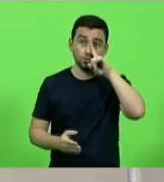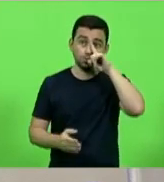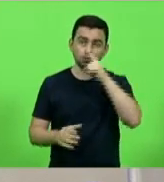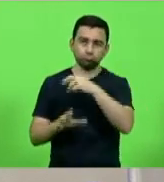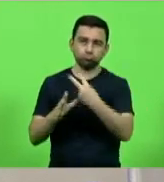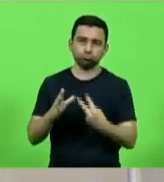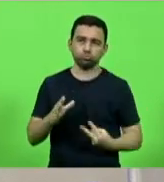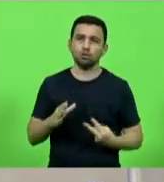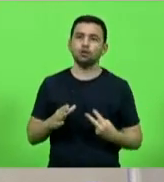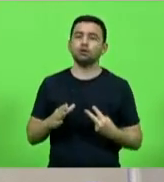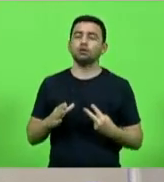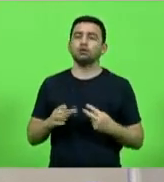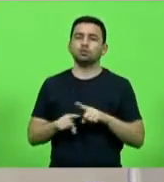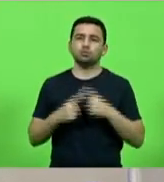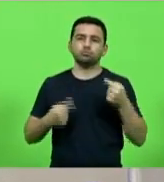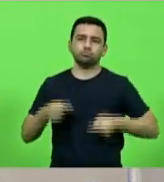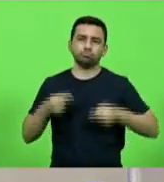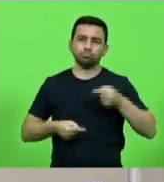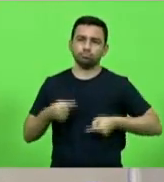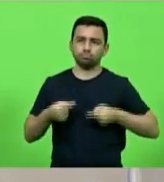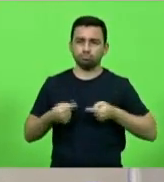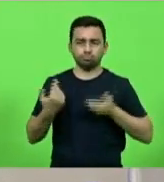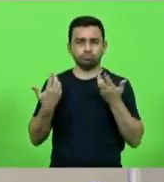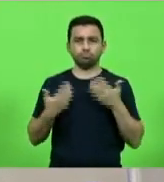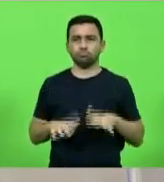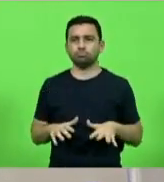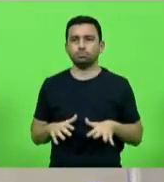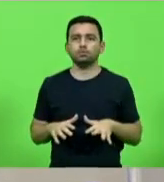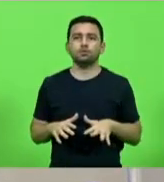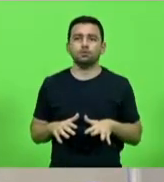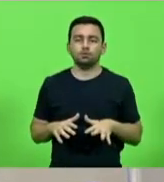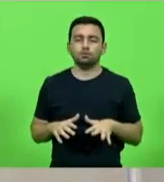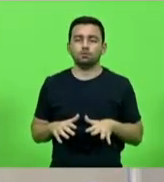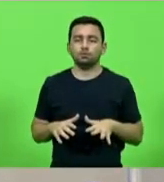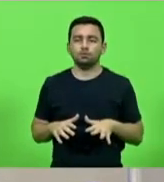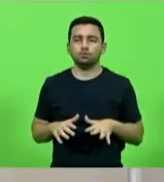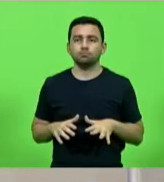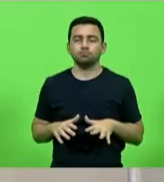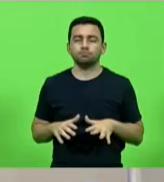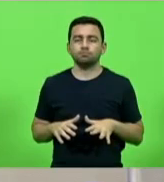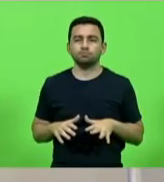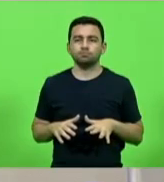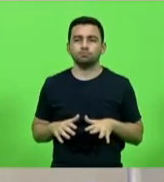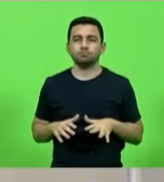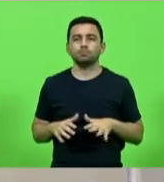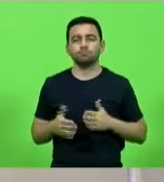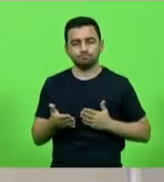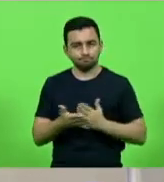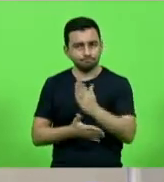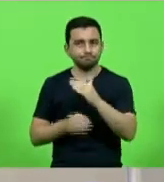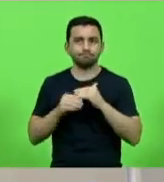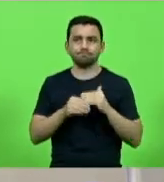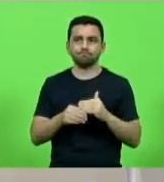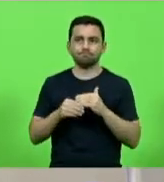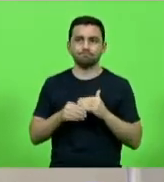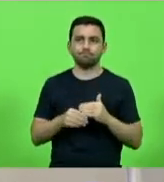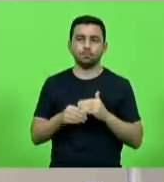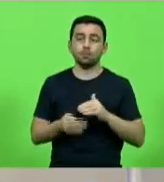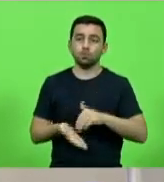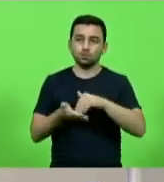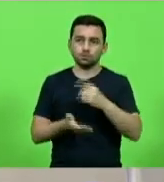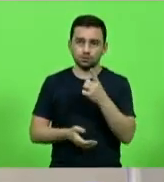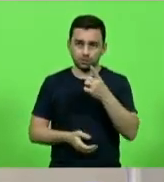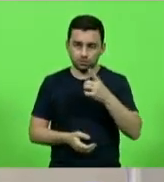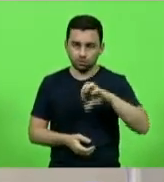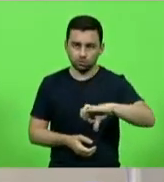discussão. Não havendo quem queira discutir, em votação. Deputados que aprovam, permaneçam como se encontram. Aprovado por unanimidade. Aprovado Moção 19.